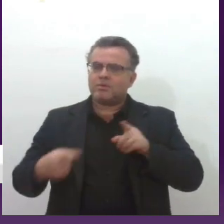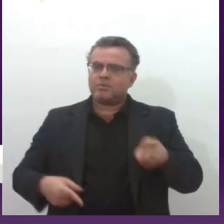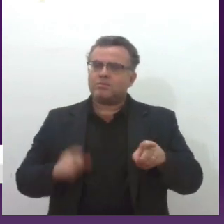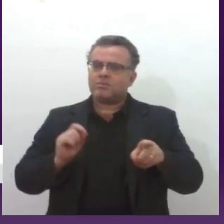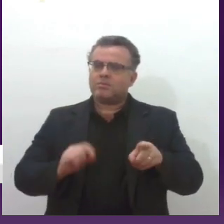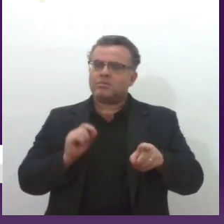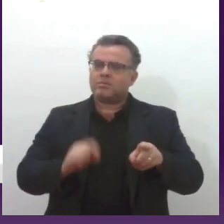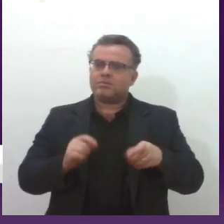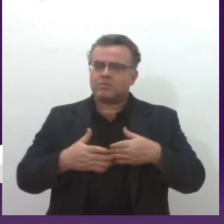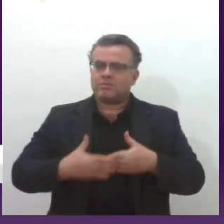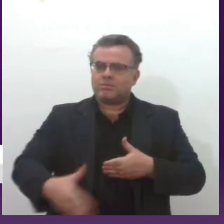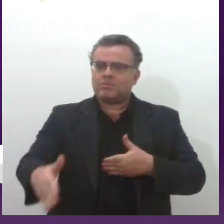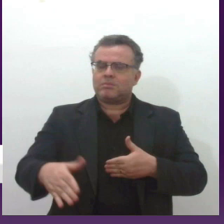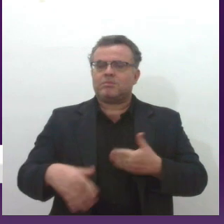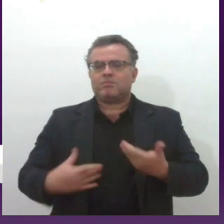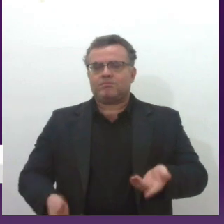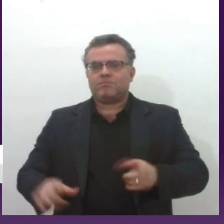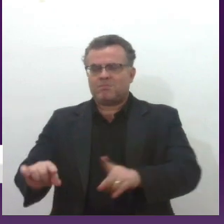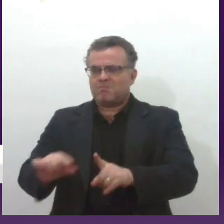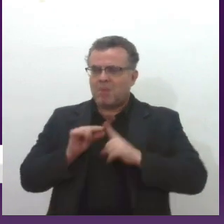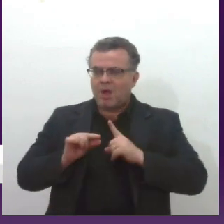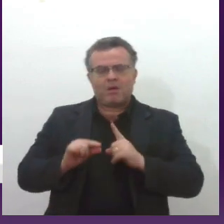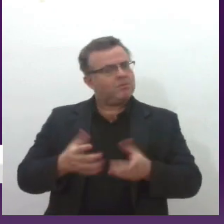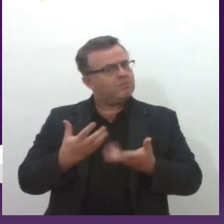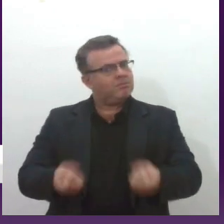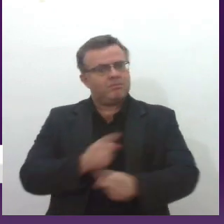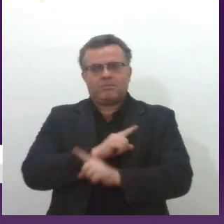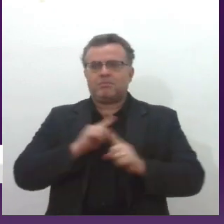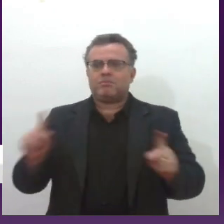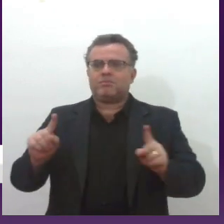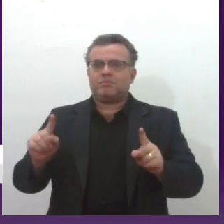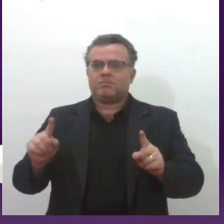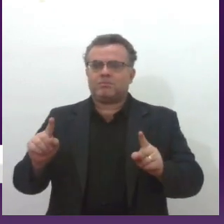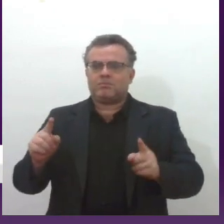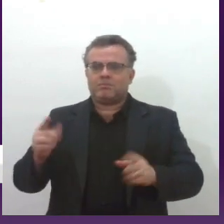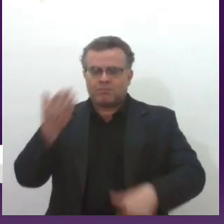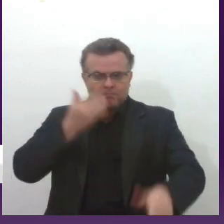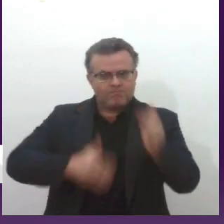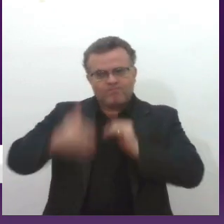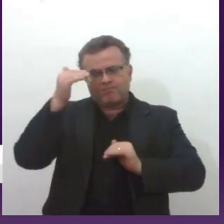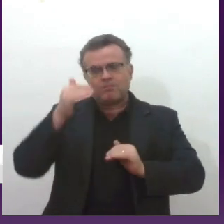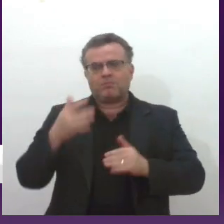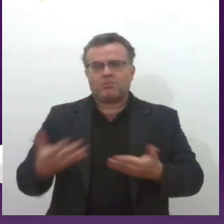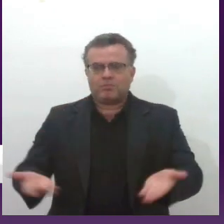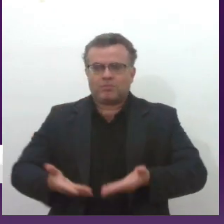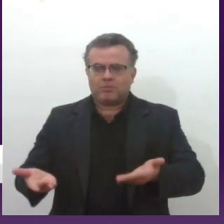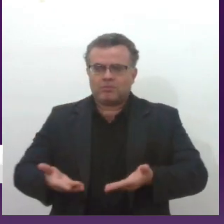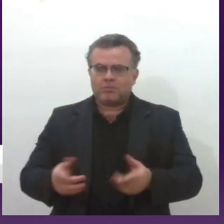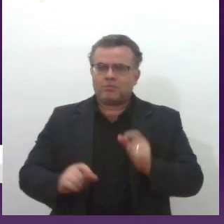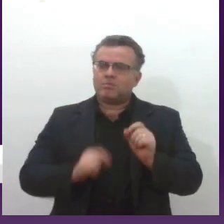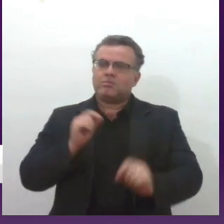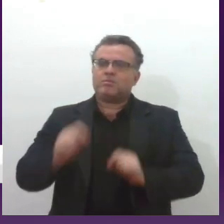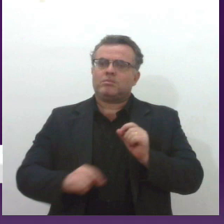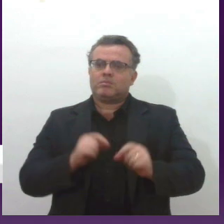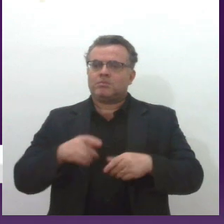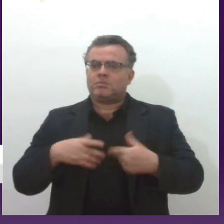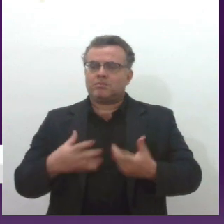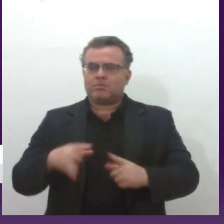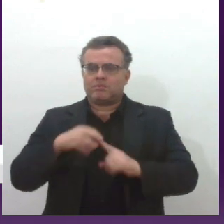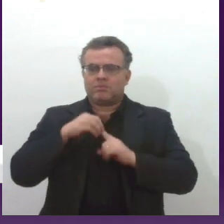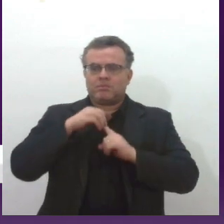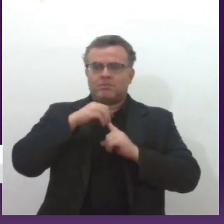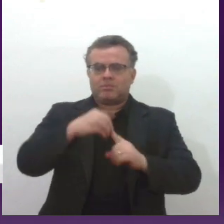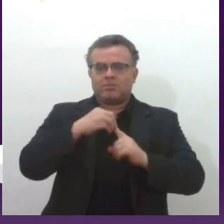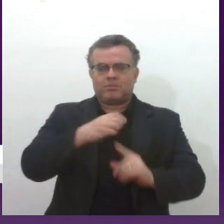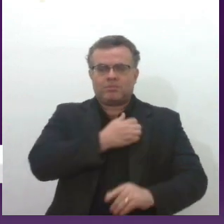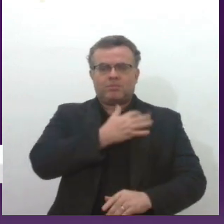a partir daquele dia eu não deixei mais determinadas situações acontecerem comigo, é tanto que hoje em dia, a única comandante mesmo,